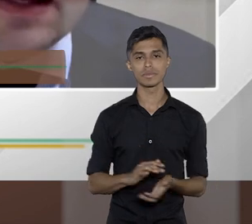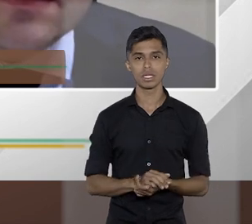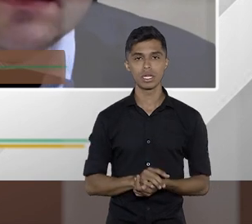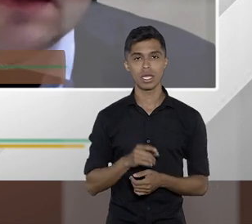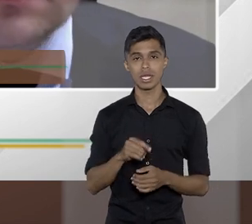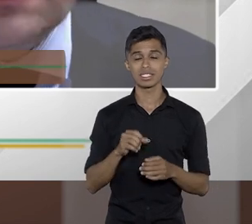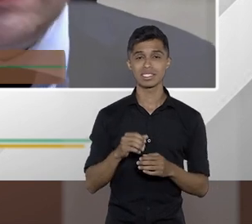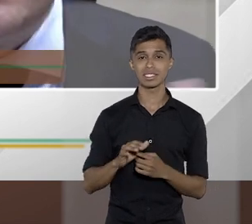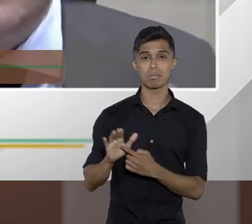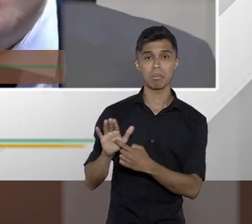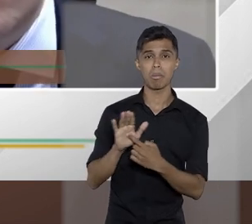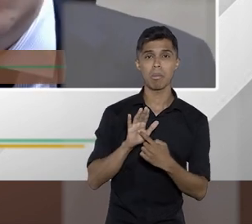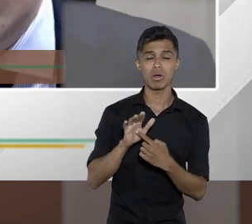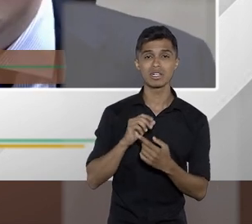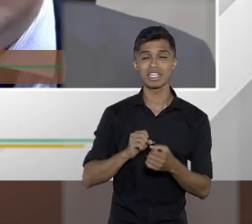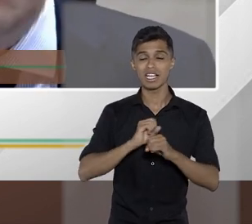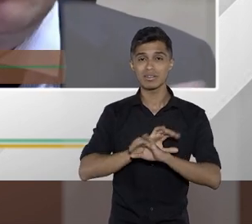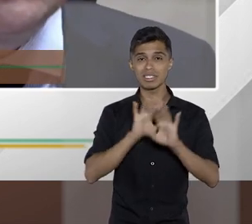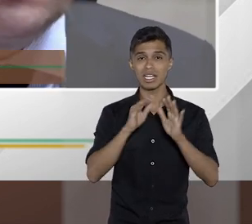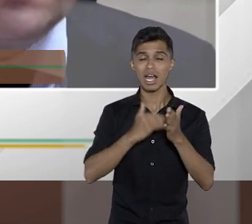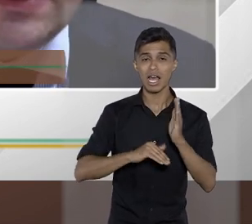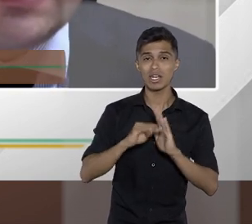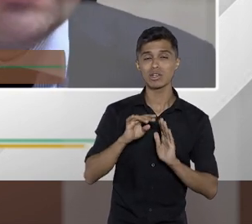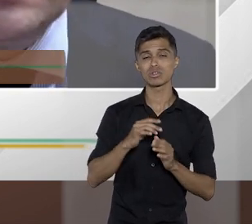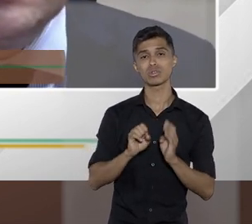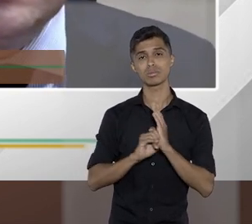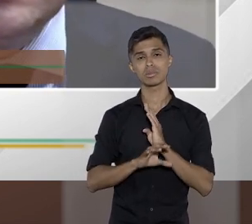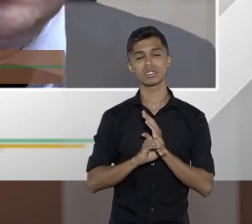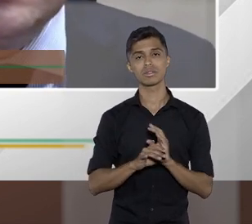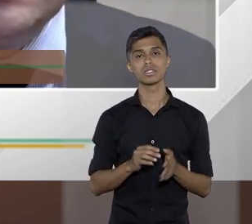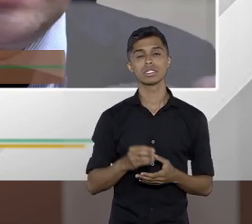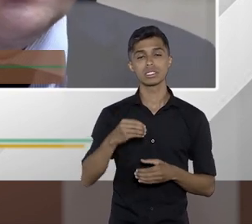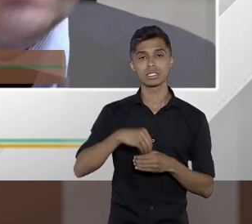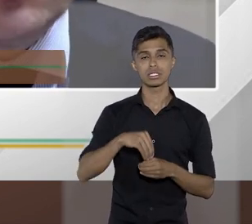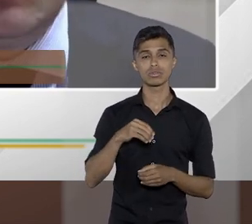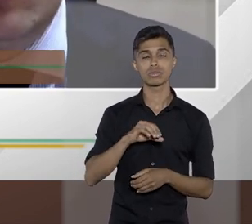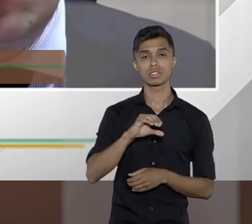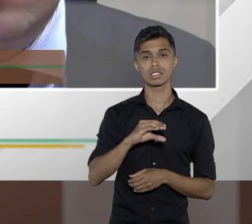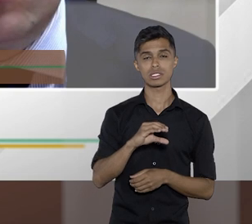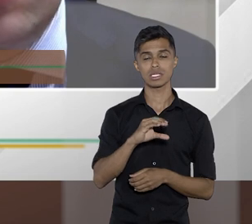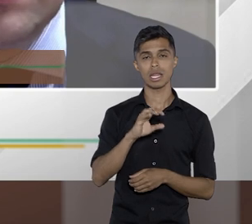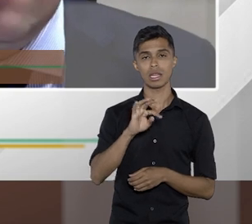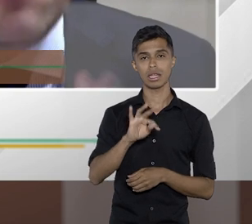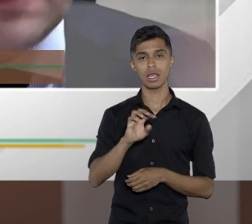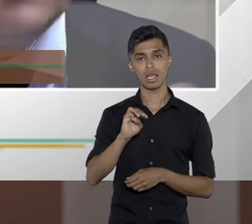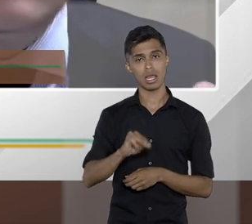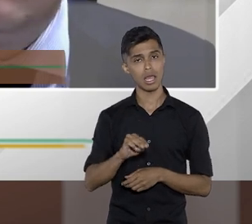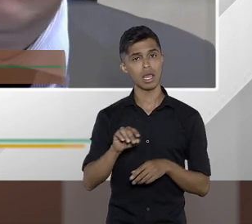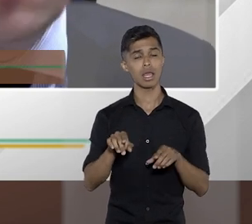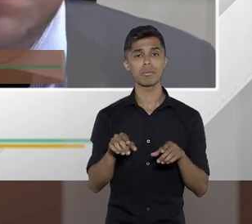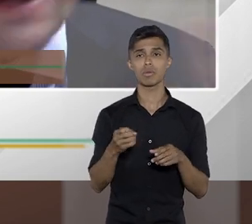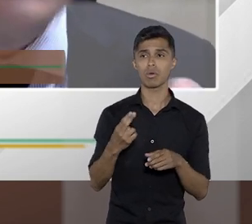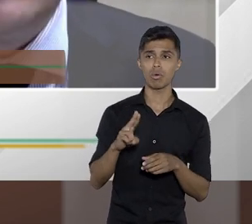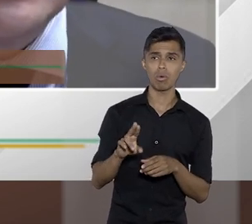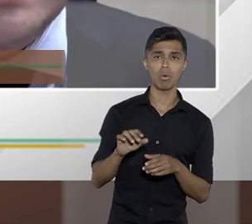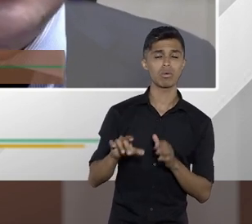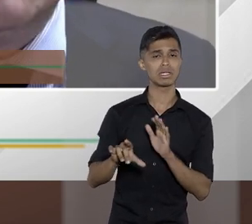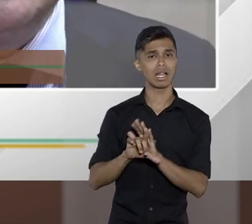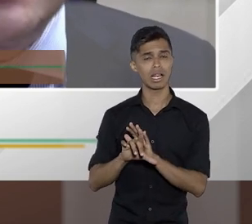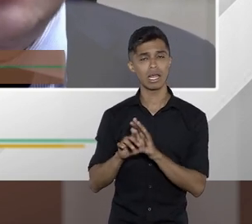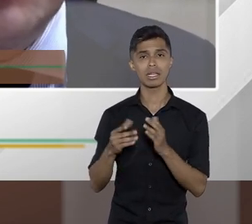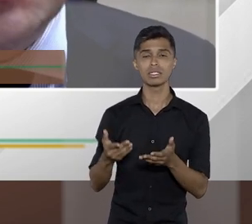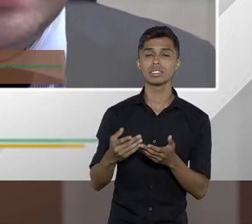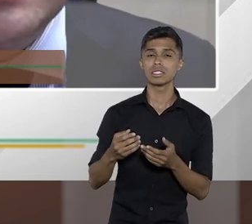está amparada o tempo, tanto na Lei de Liberdade Econômica, no próprio CTN, na Lei de Acesso Público, enfim, os mais